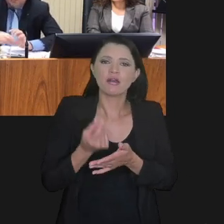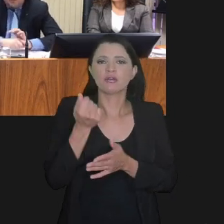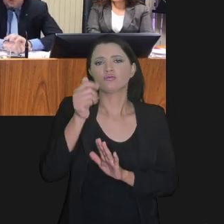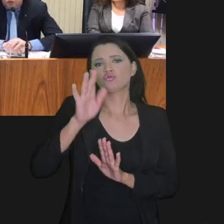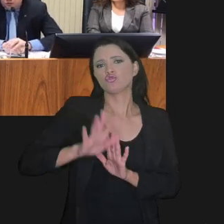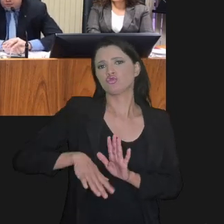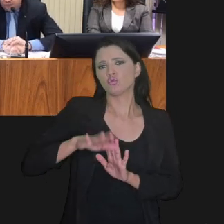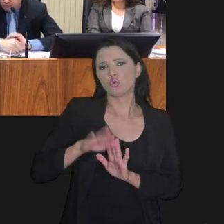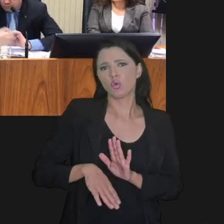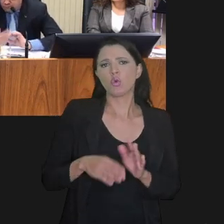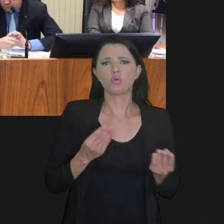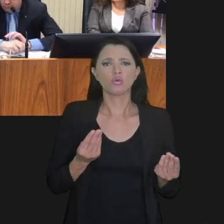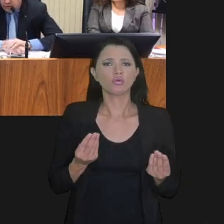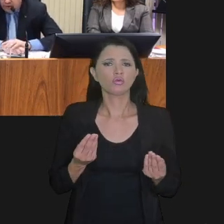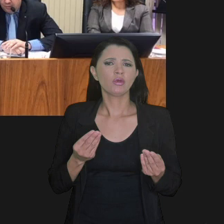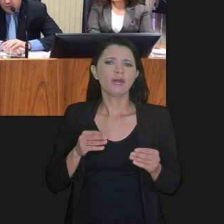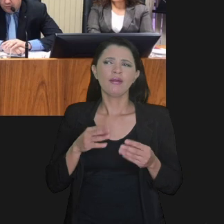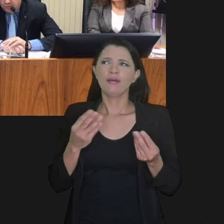e descontos